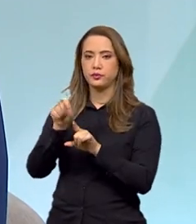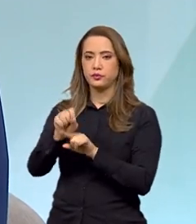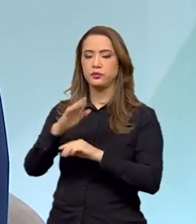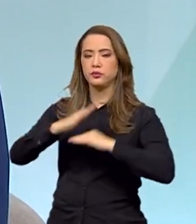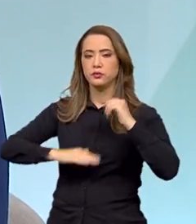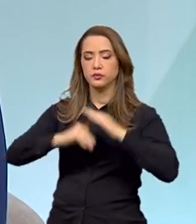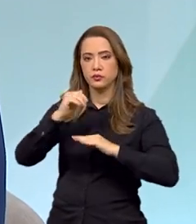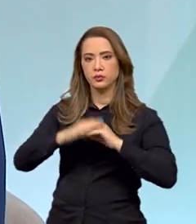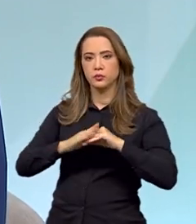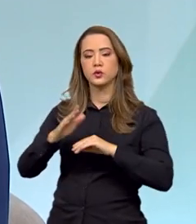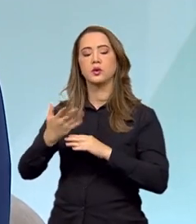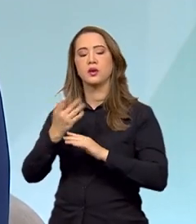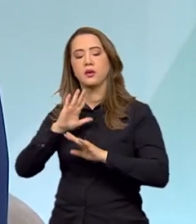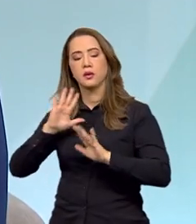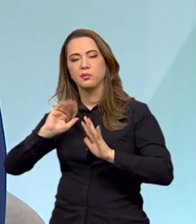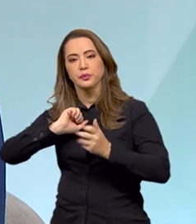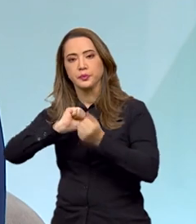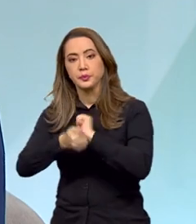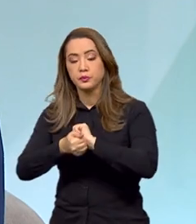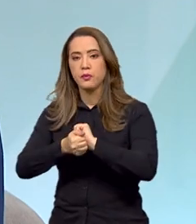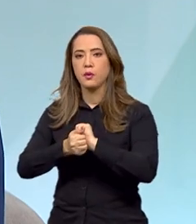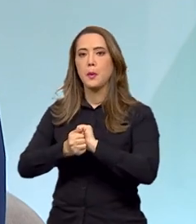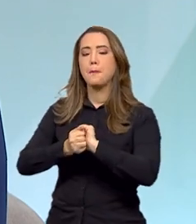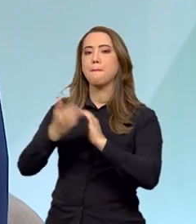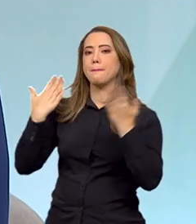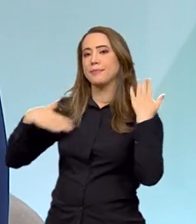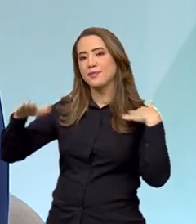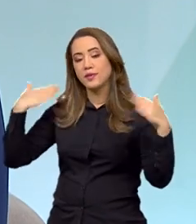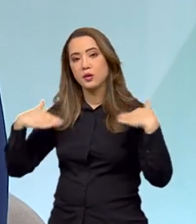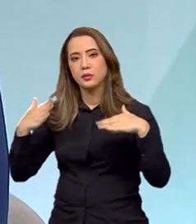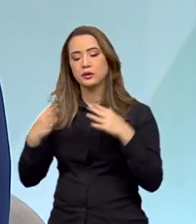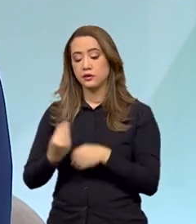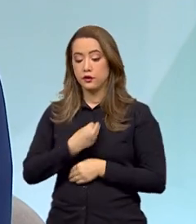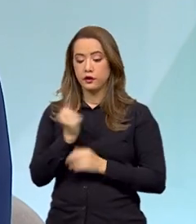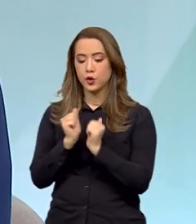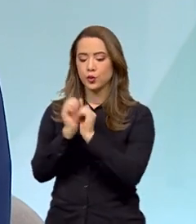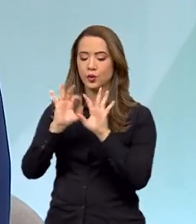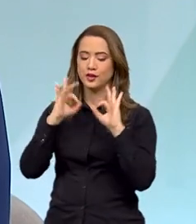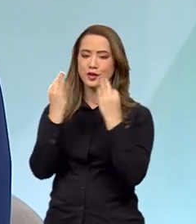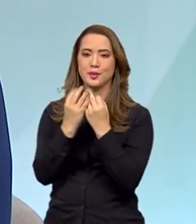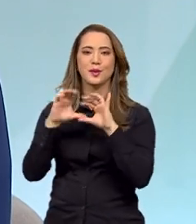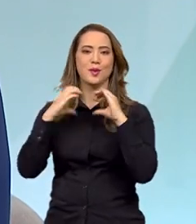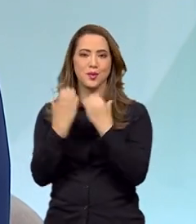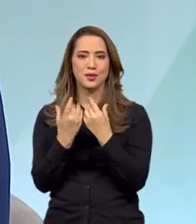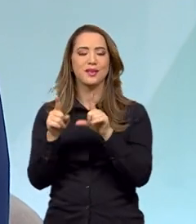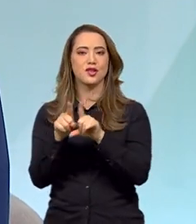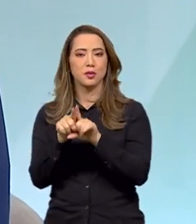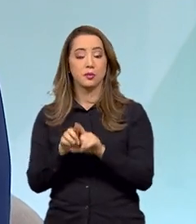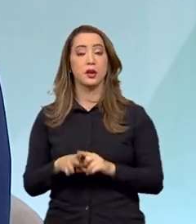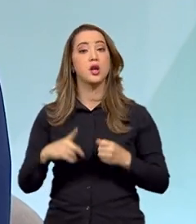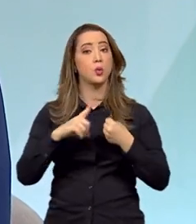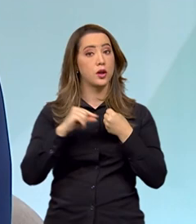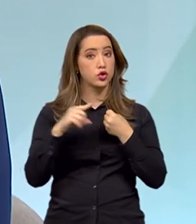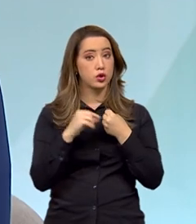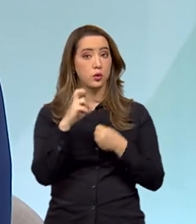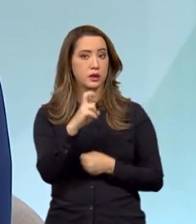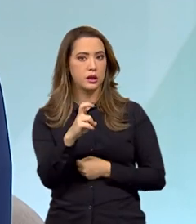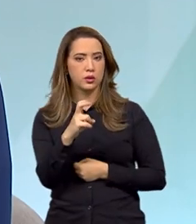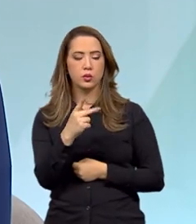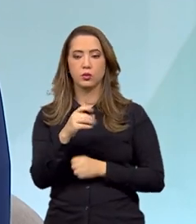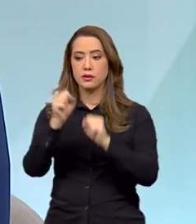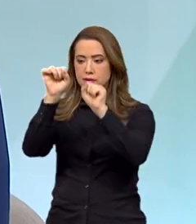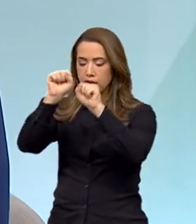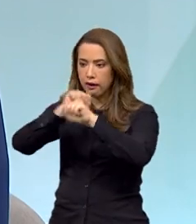profissionalização, esporte, lazer, cultura, convivência familiar e comunitária. E no artigo 5º, deixa muito claro que nenhuma